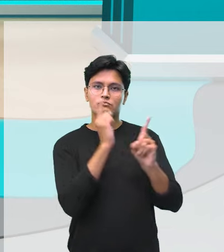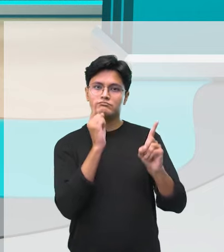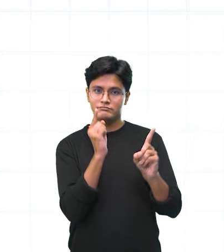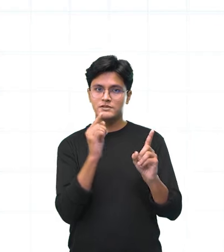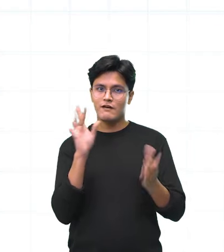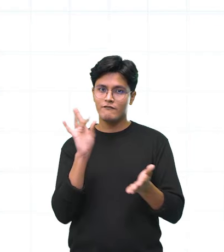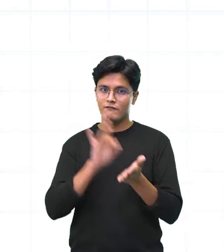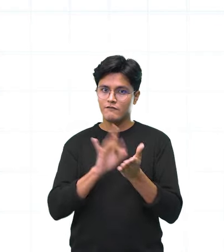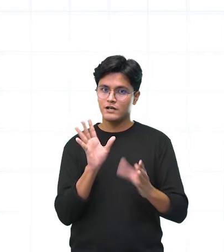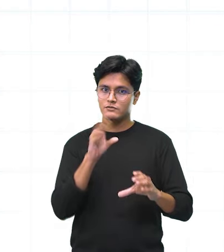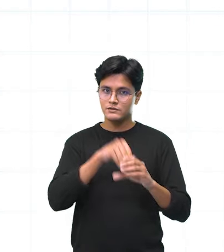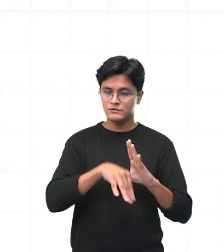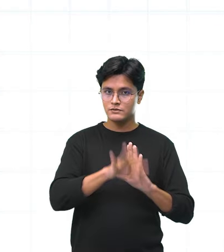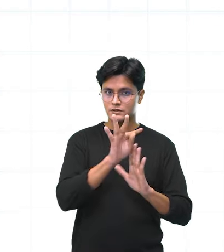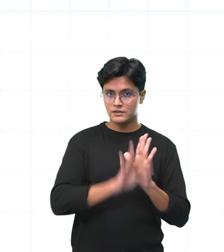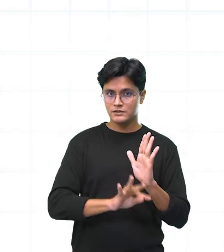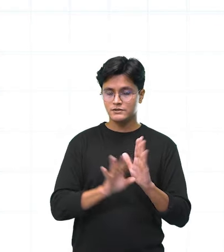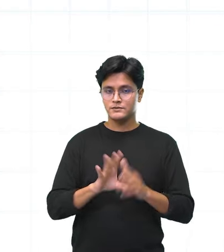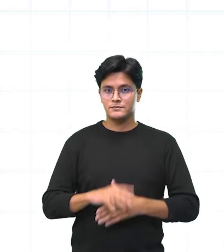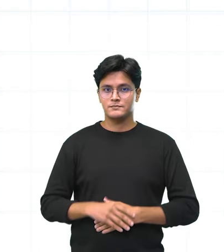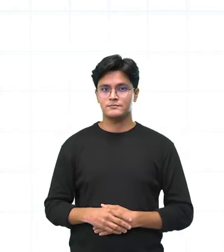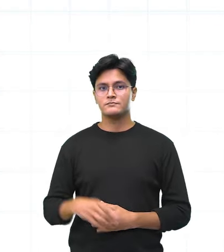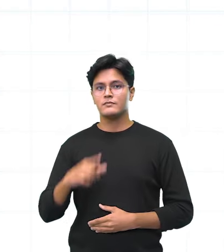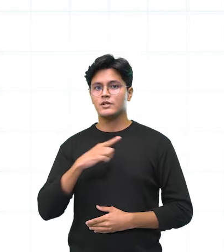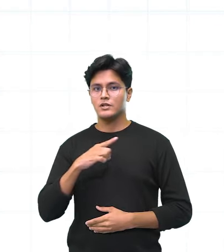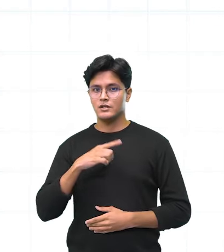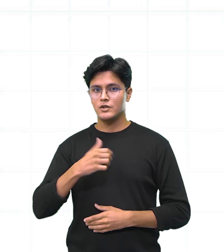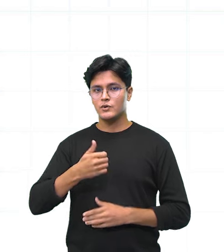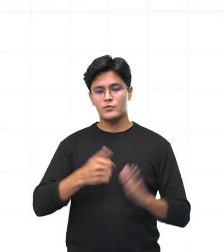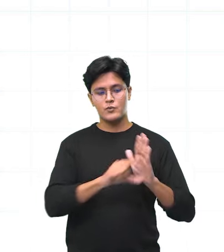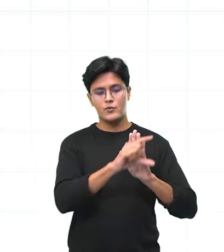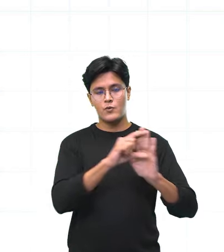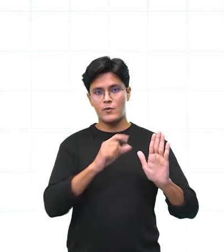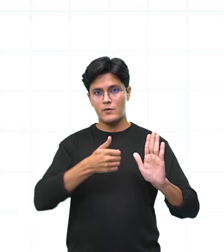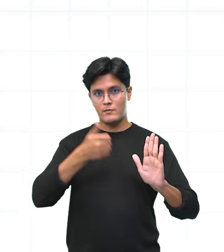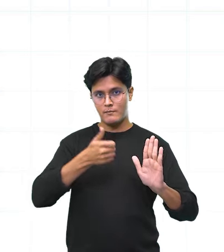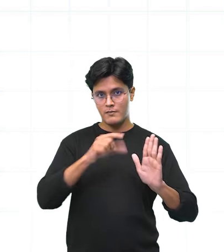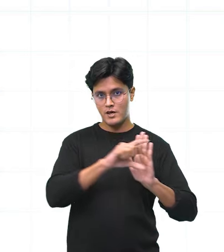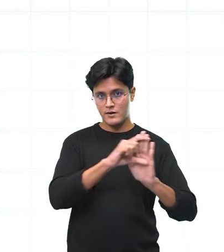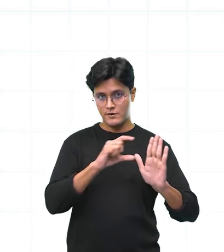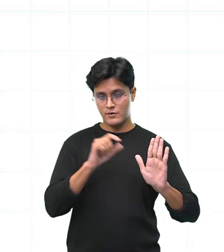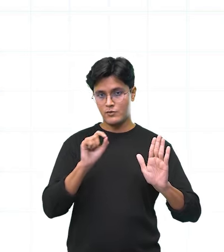texto? Olha só, nós temos lá no primeiro parágrafo.